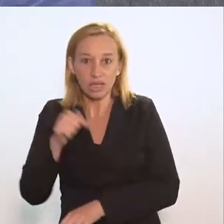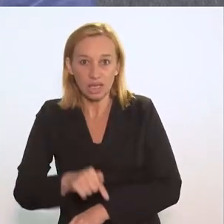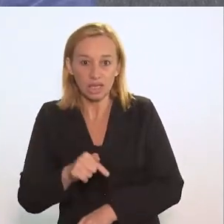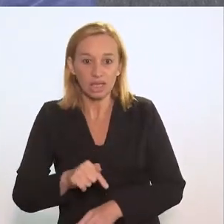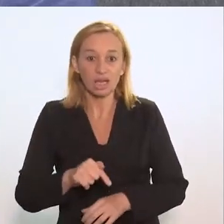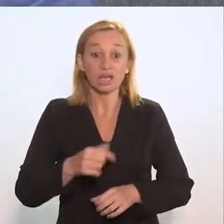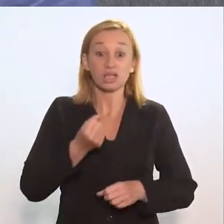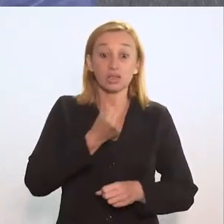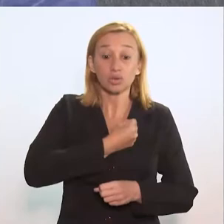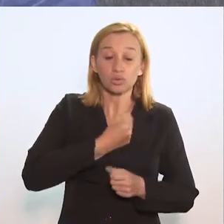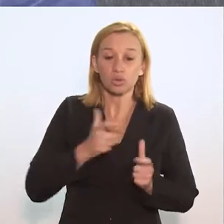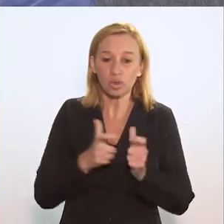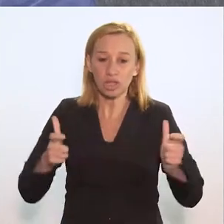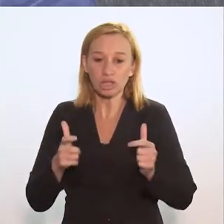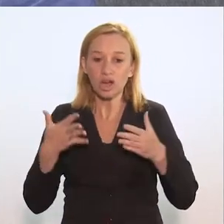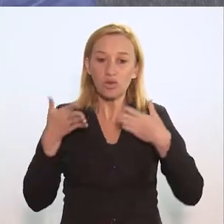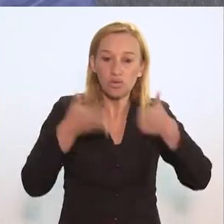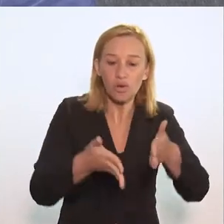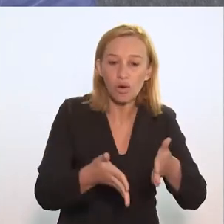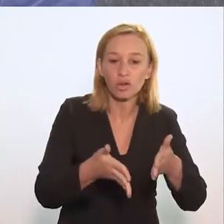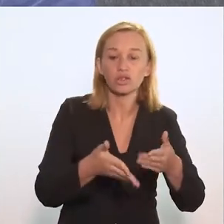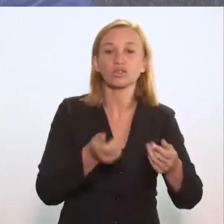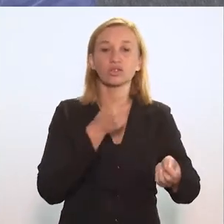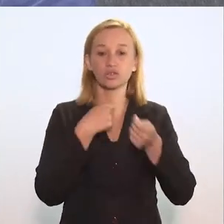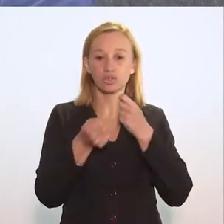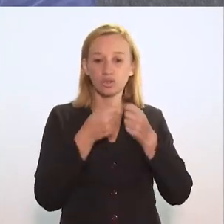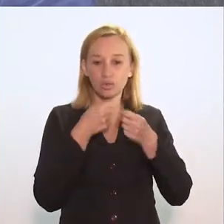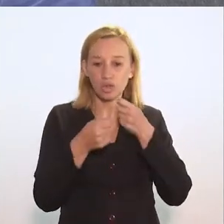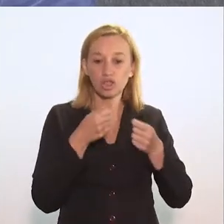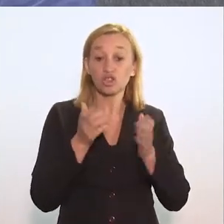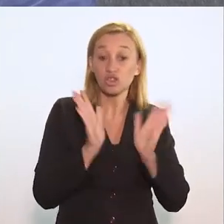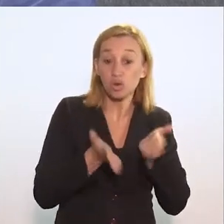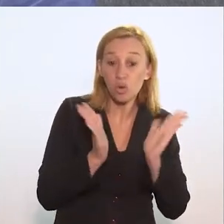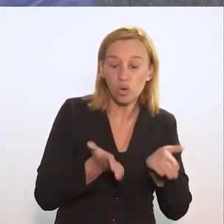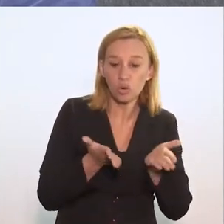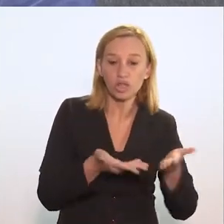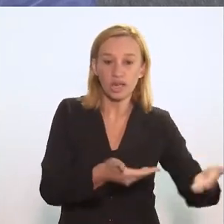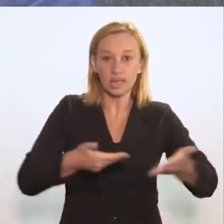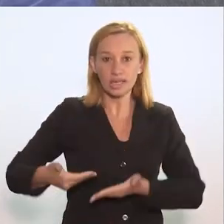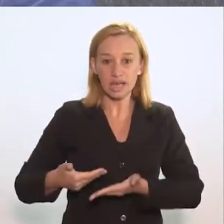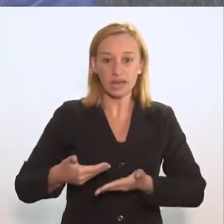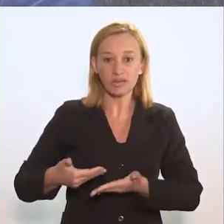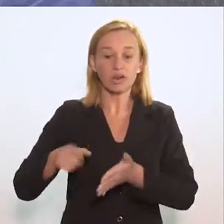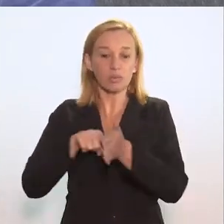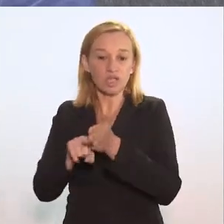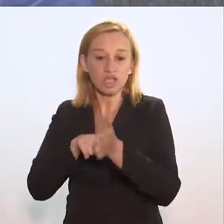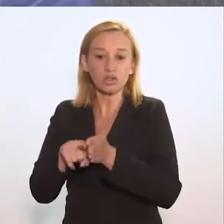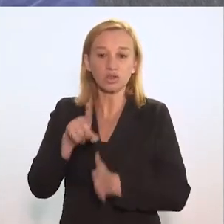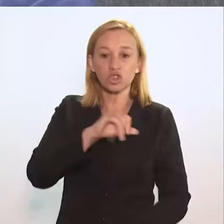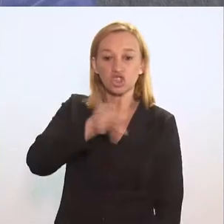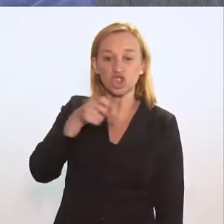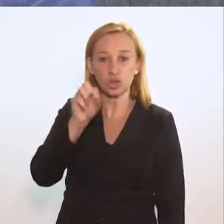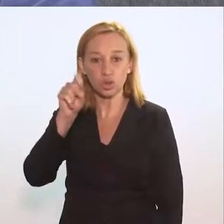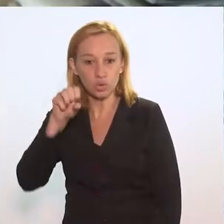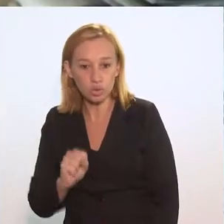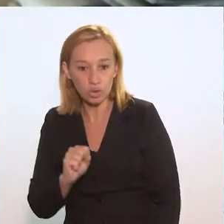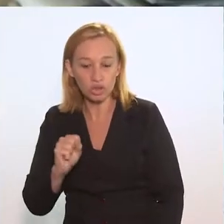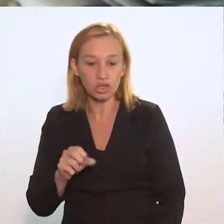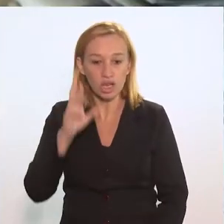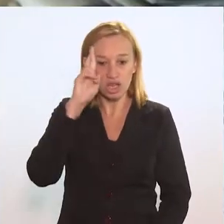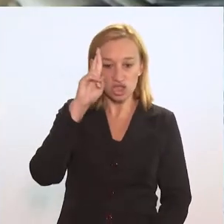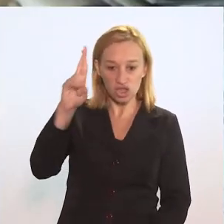aqui. Este cenário alarmante é o foco do nosso bate-papo de hoje, que recebe o pesquisador Jesus Ramos,